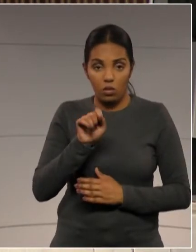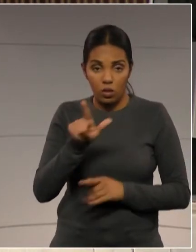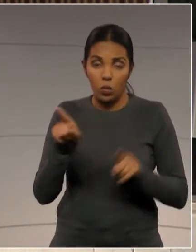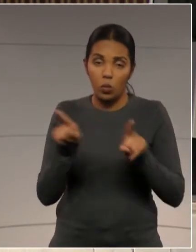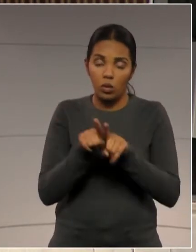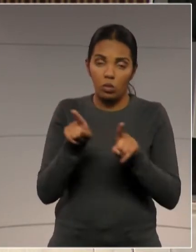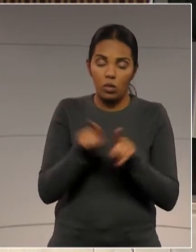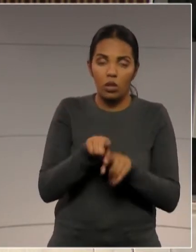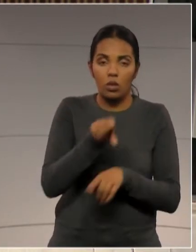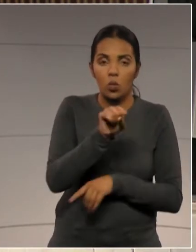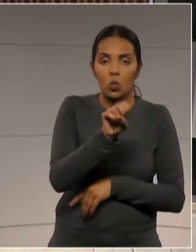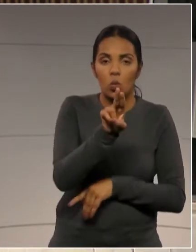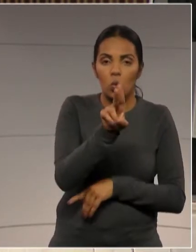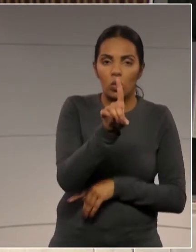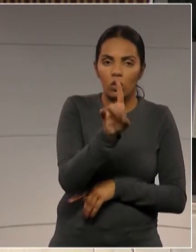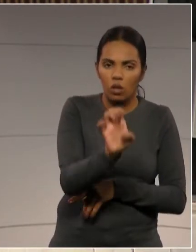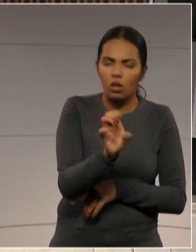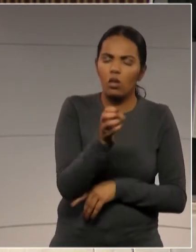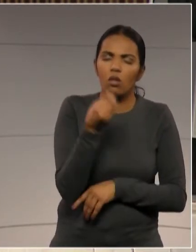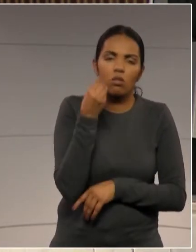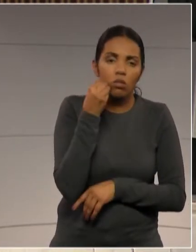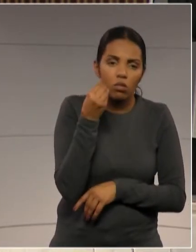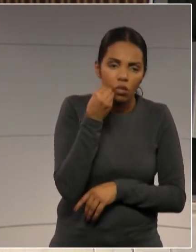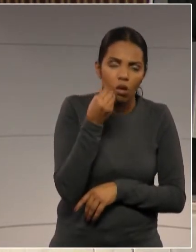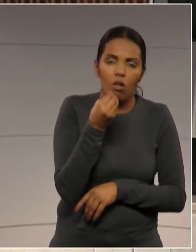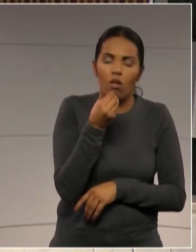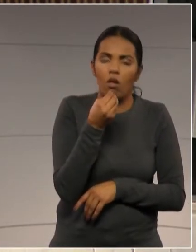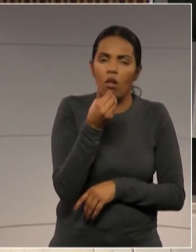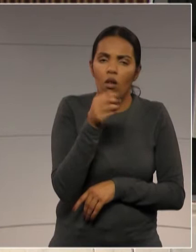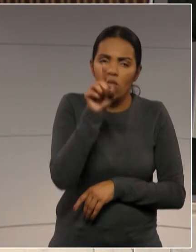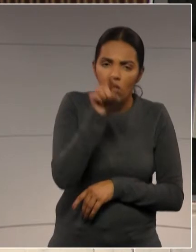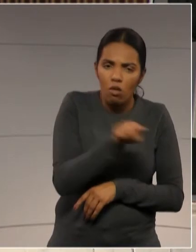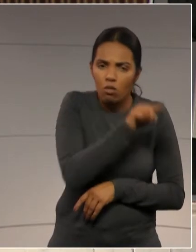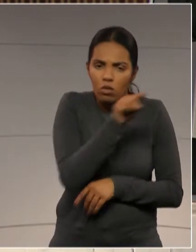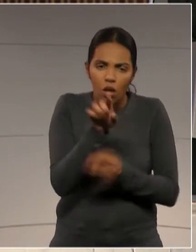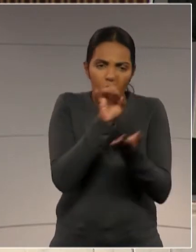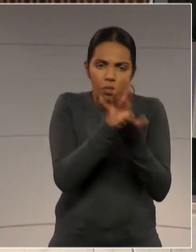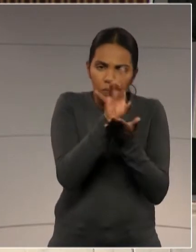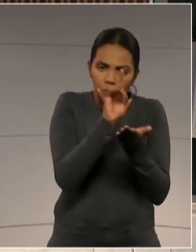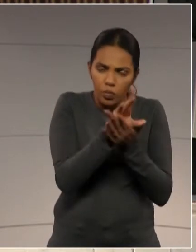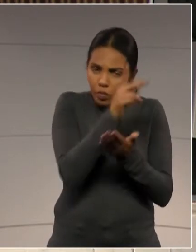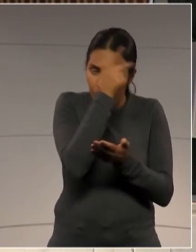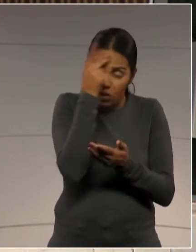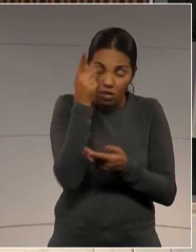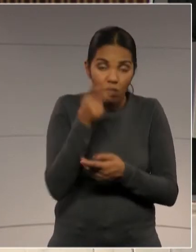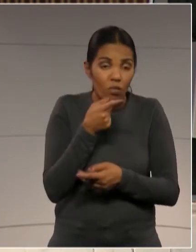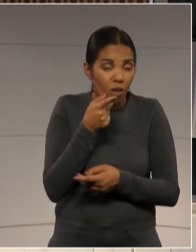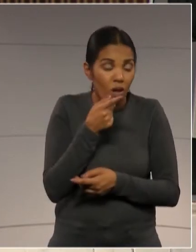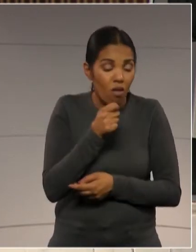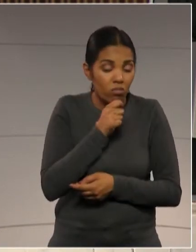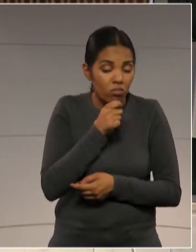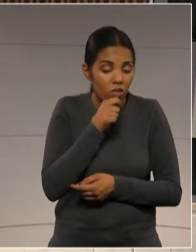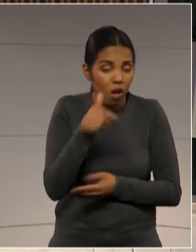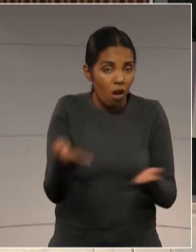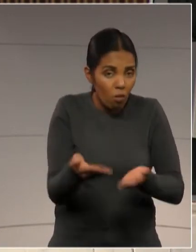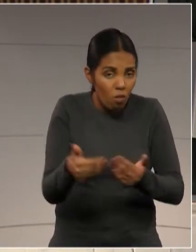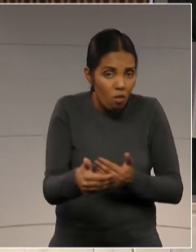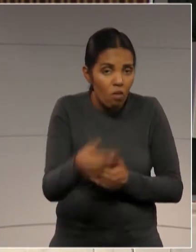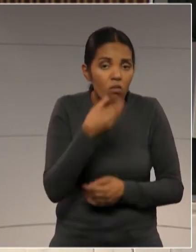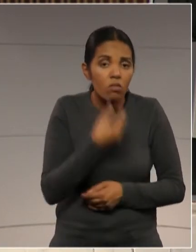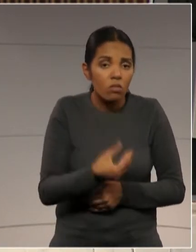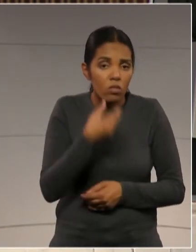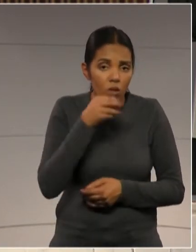esta ação, que talvez estivesse programada ou esteja programada para acontecer ainda nesse mês e que